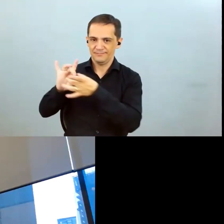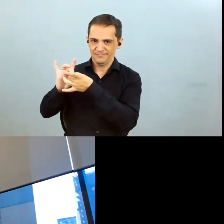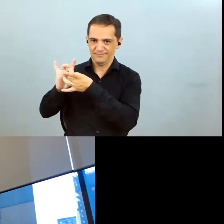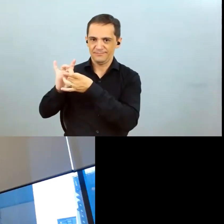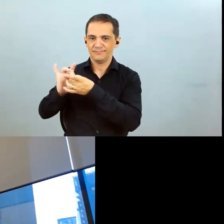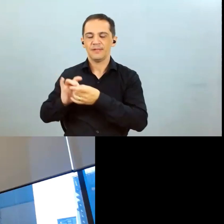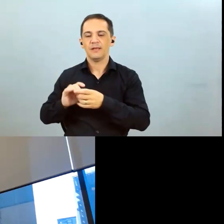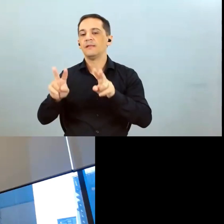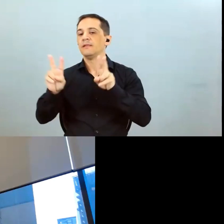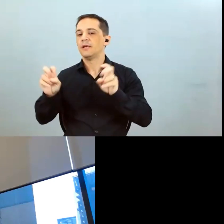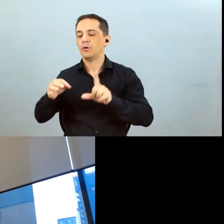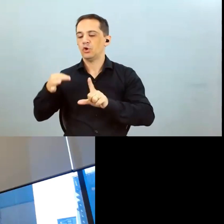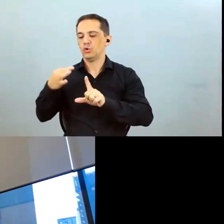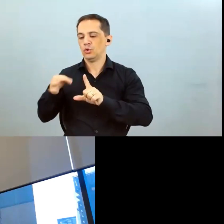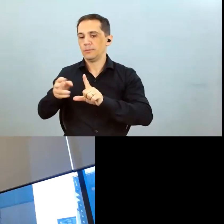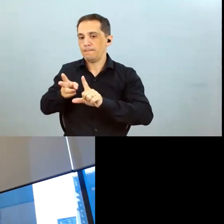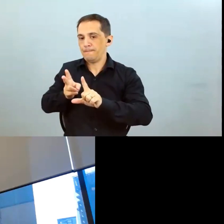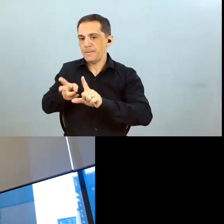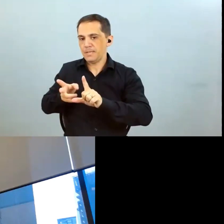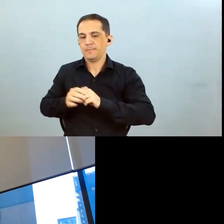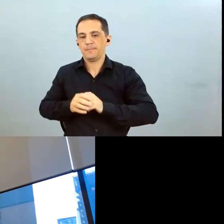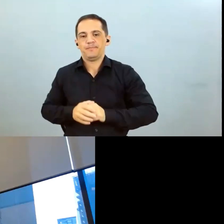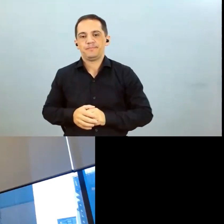também tem sido bastante